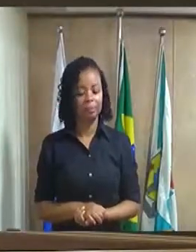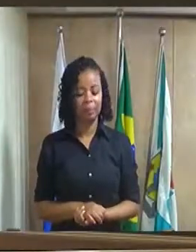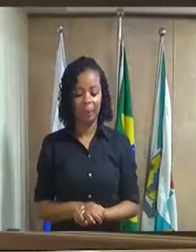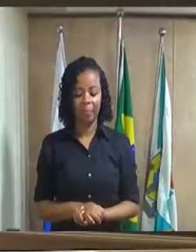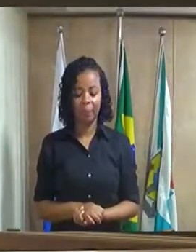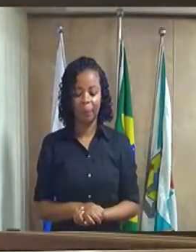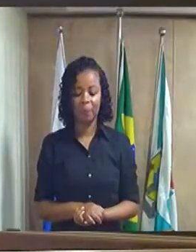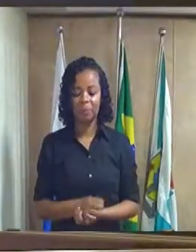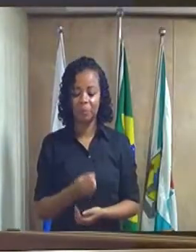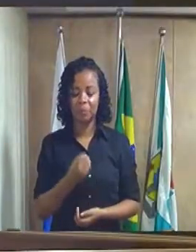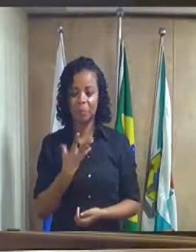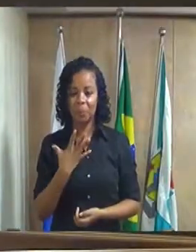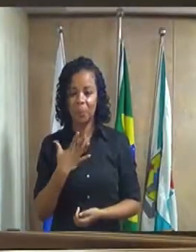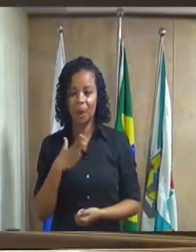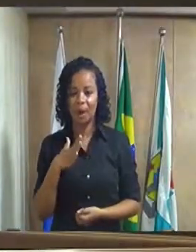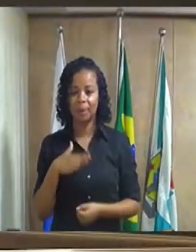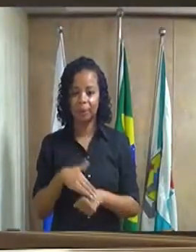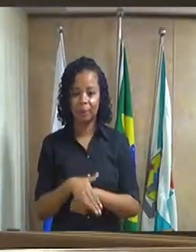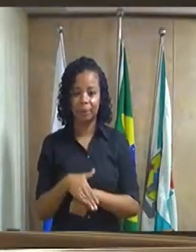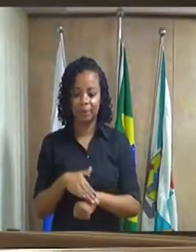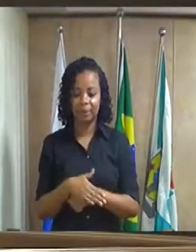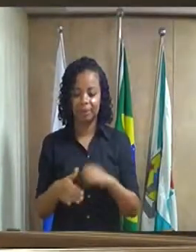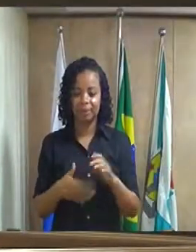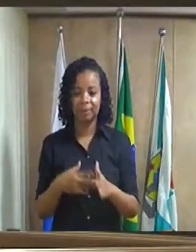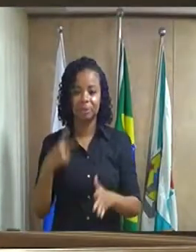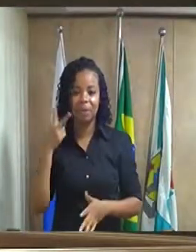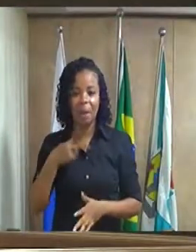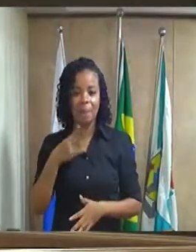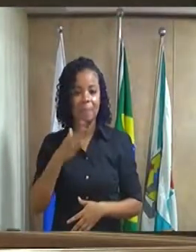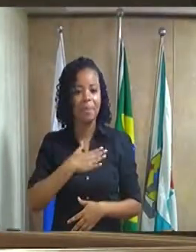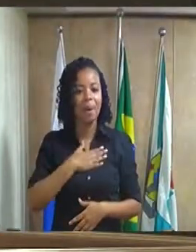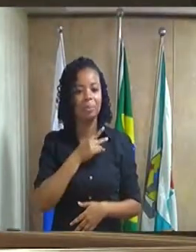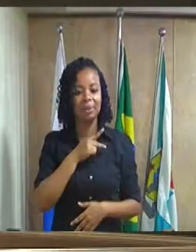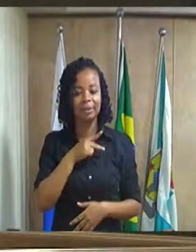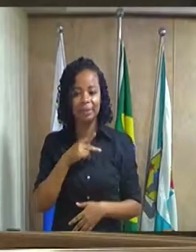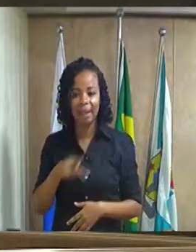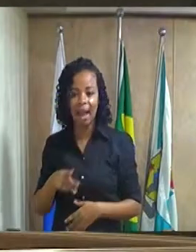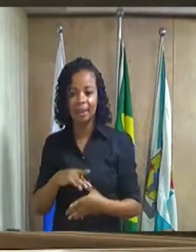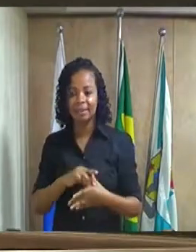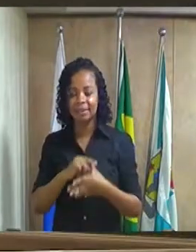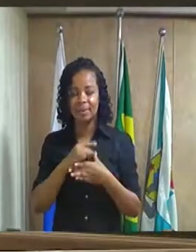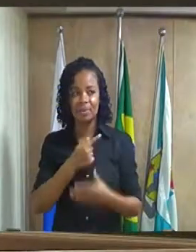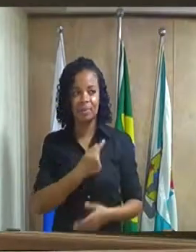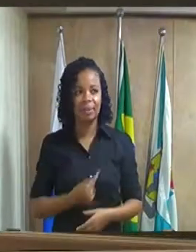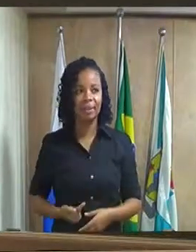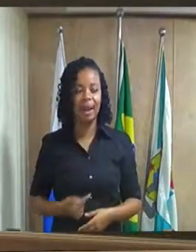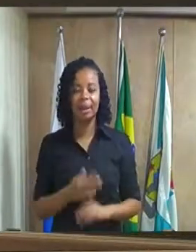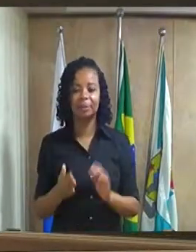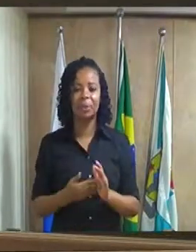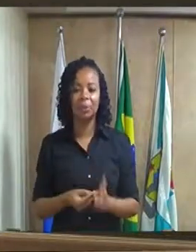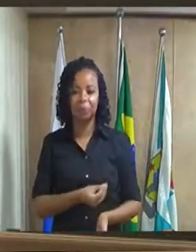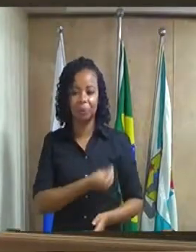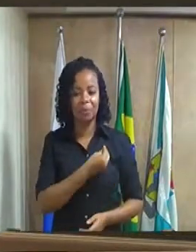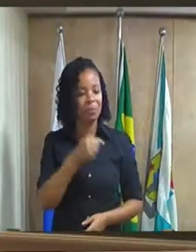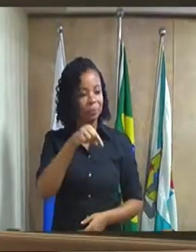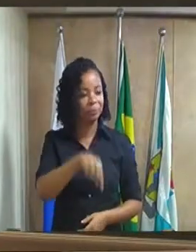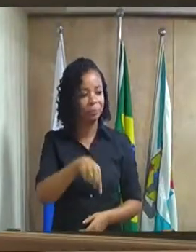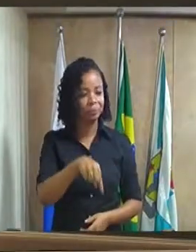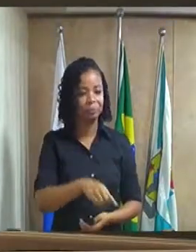boa noite boa noite aos meus pares ao presidente ao líder de governo a todos os presentes aqui